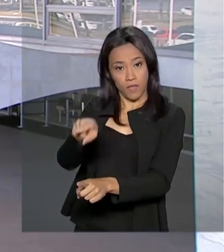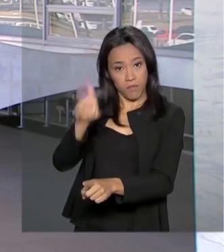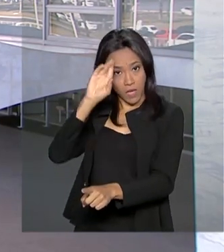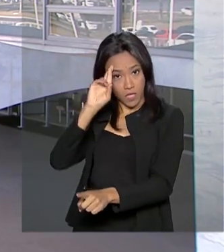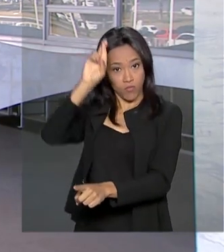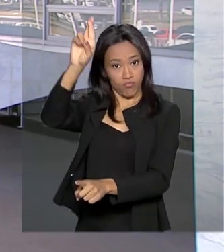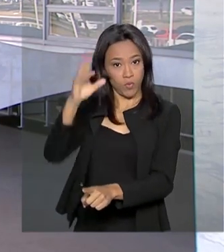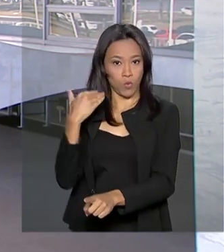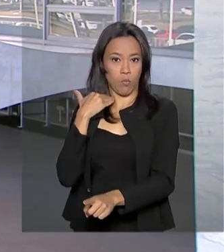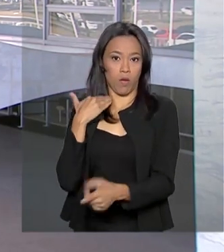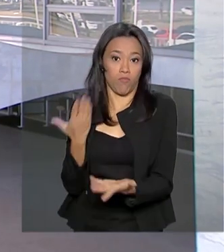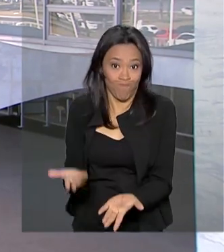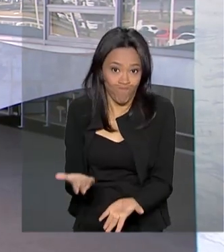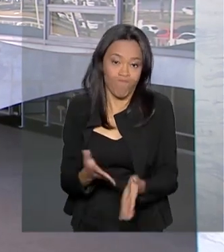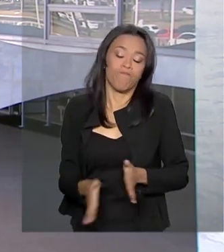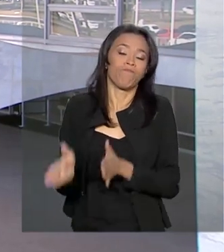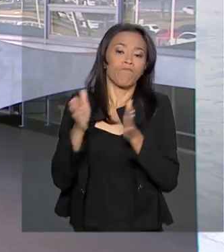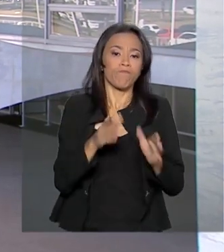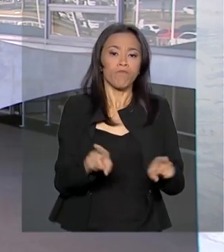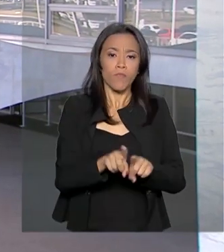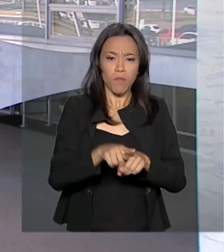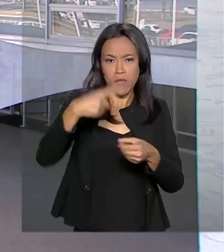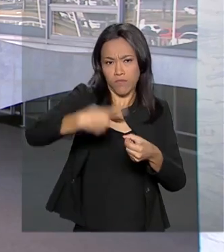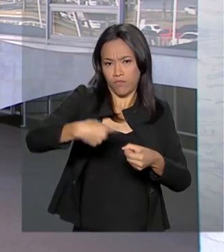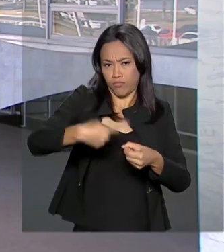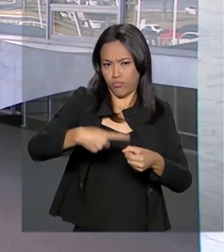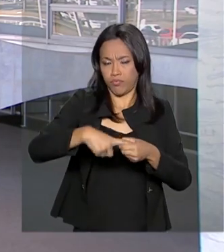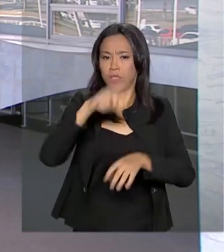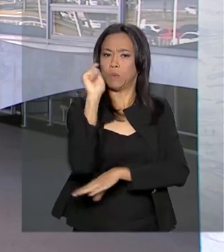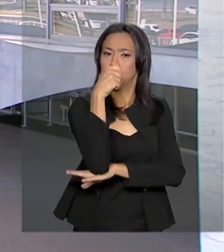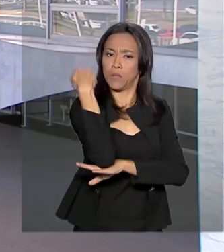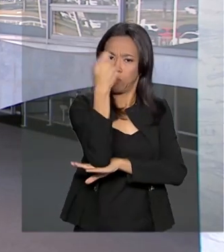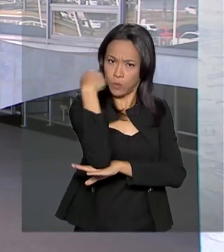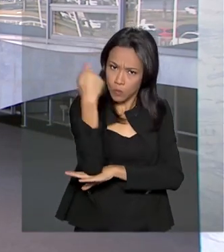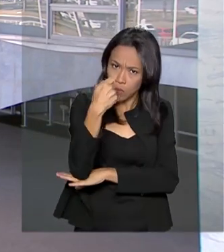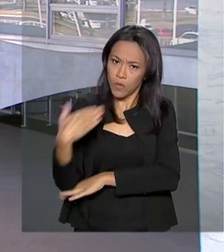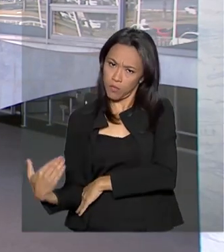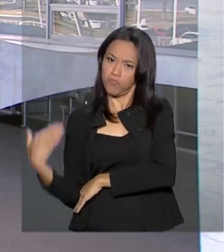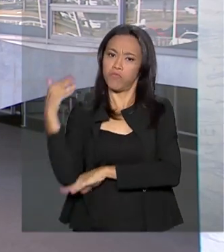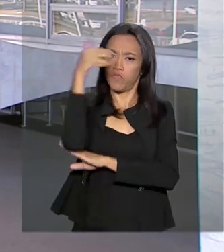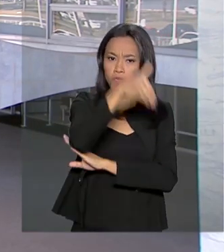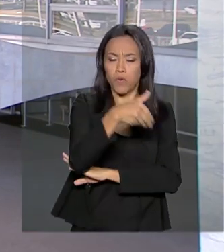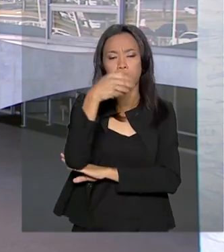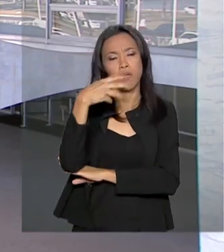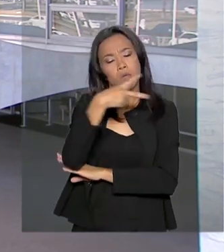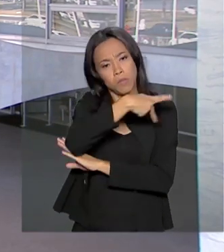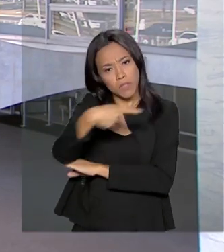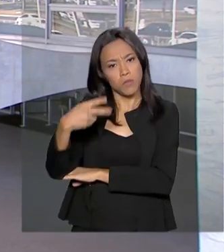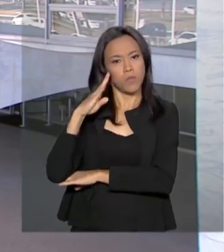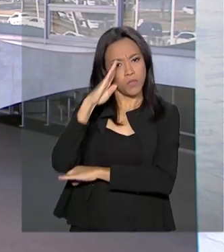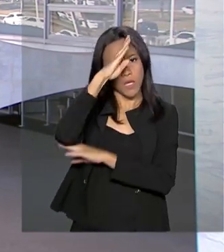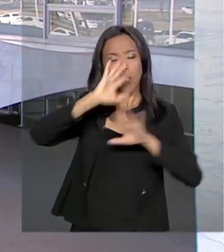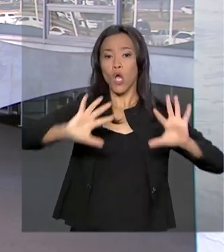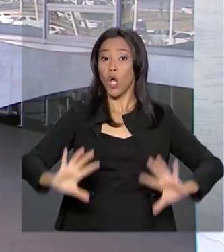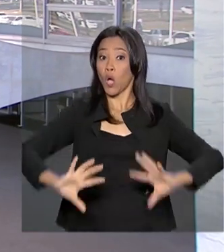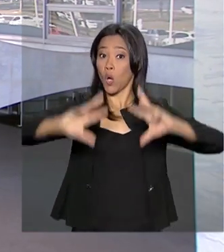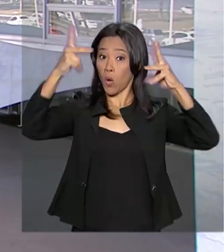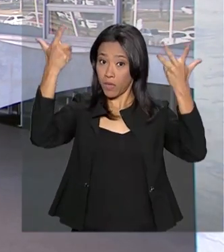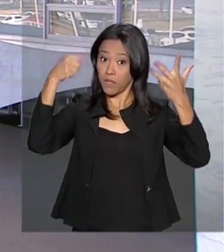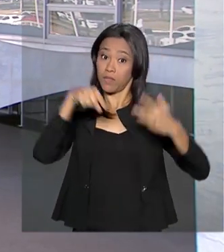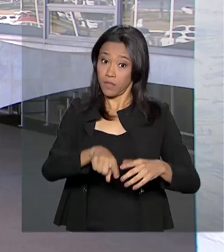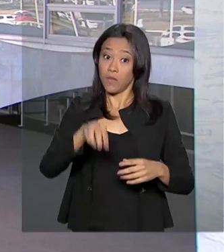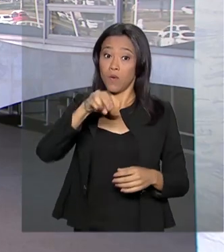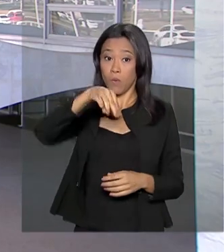final de semana, o presidente Jair Bolsonaro esteve em Santa Maria, no Rio Grande do Sul, onde participou da festa em comemoração ao Marechal Malé,